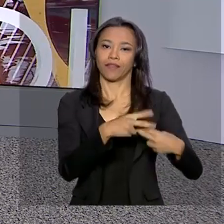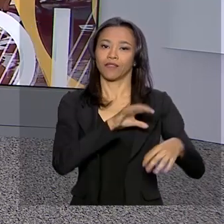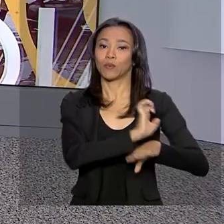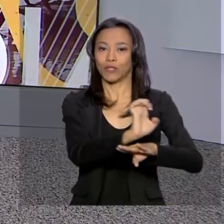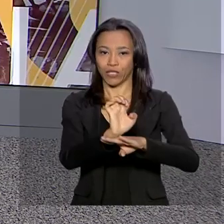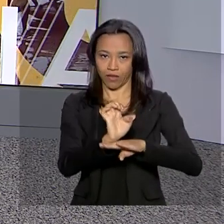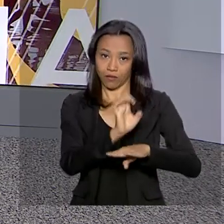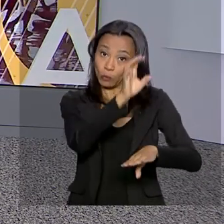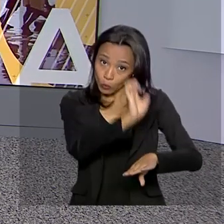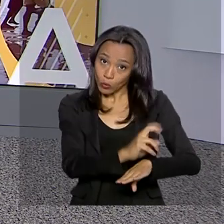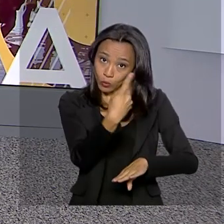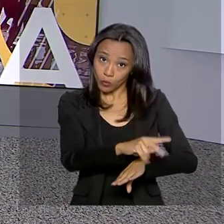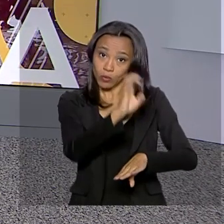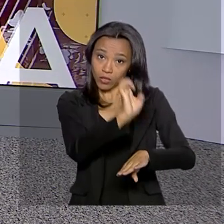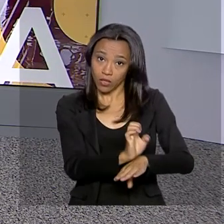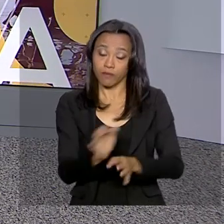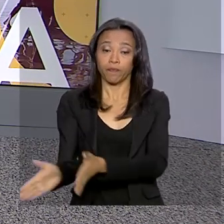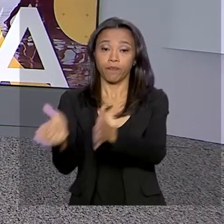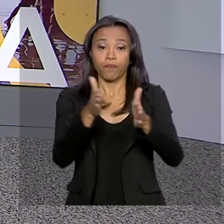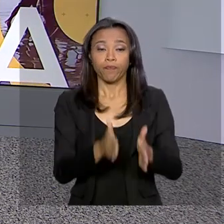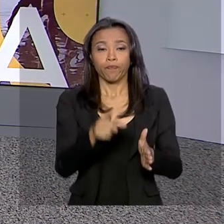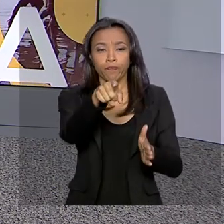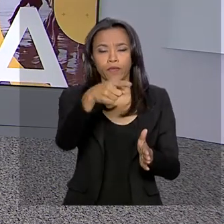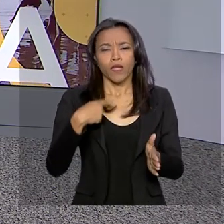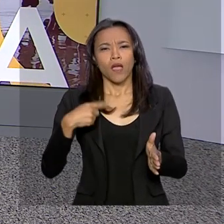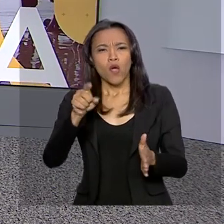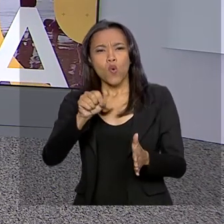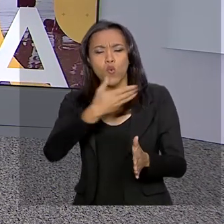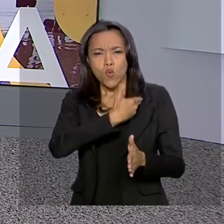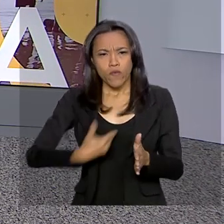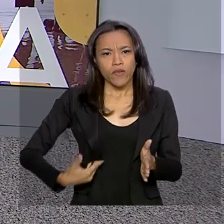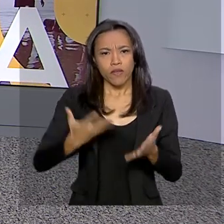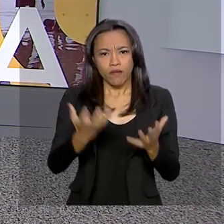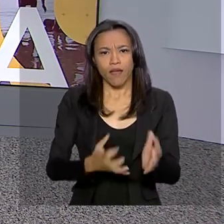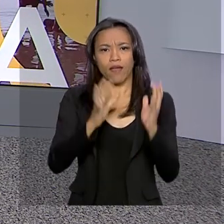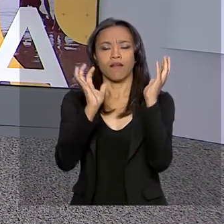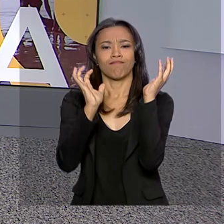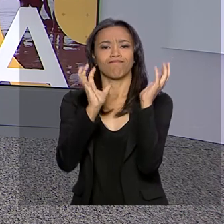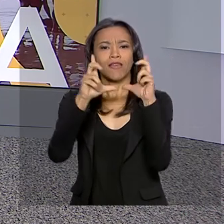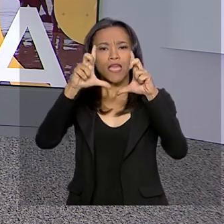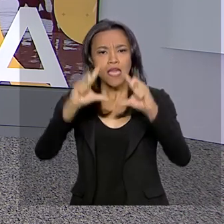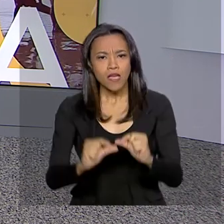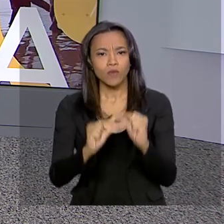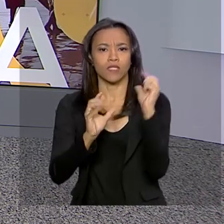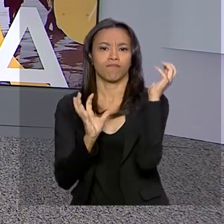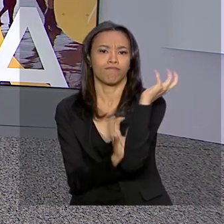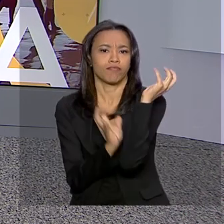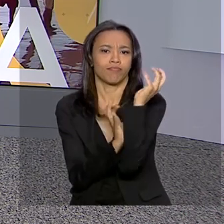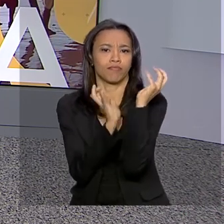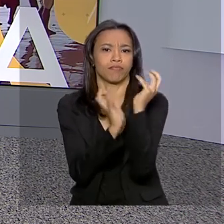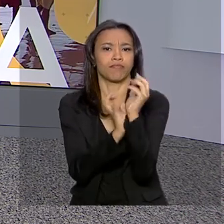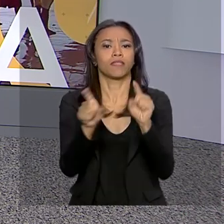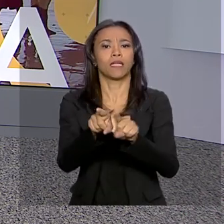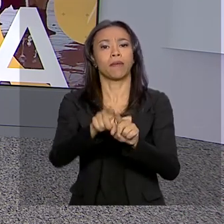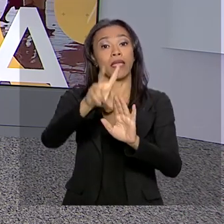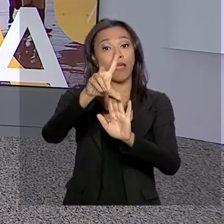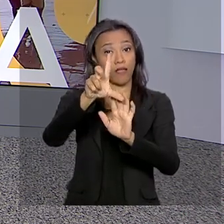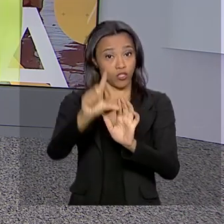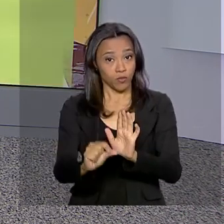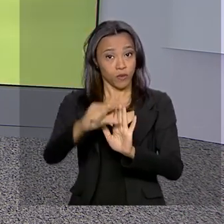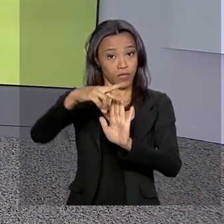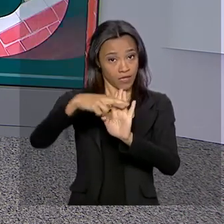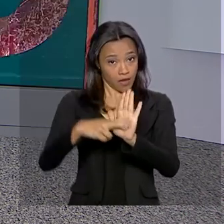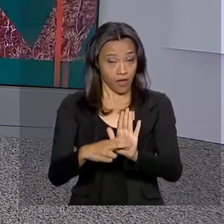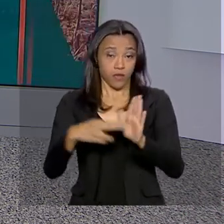De olho em investimentos para o Brasil, o governo quer desburocratizar processos e simplificar regras. O presidente Jair Bolsonaro